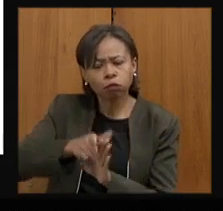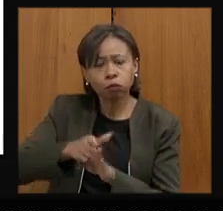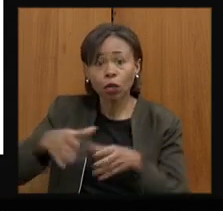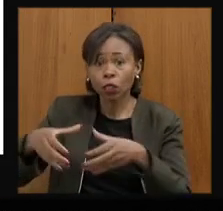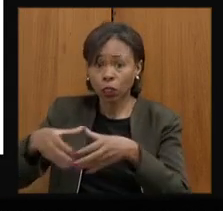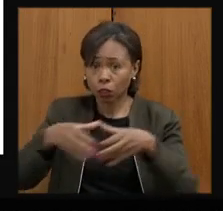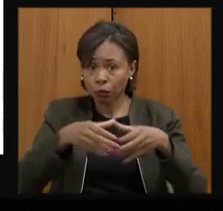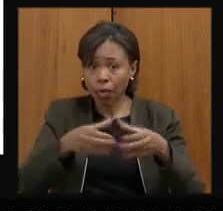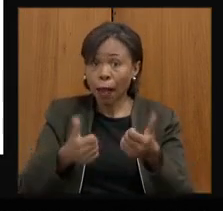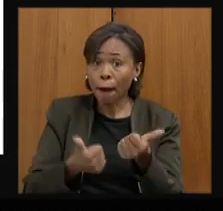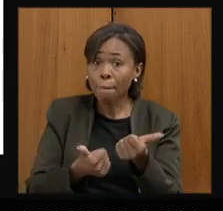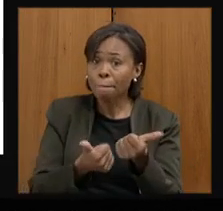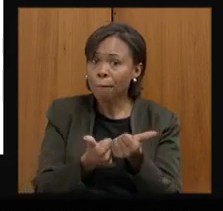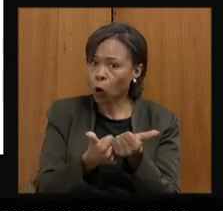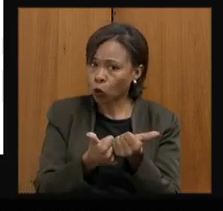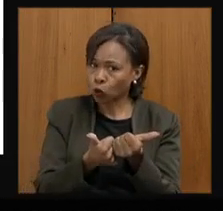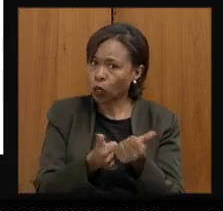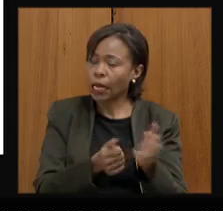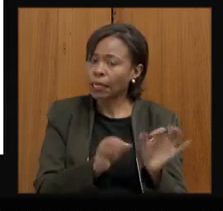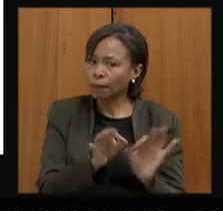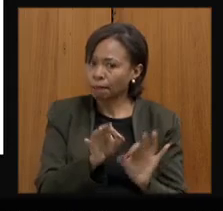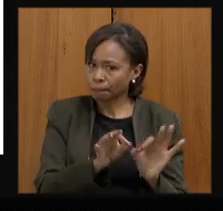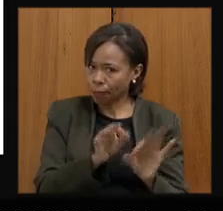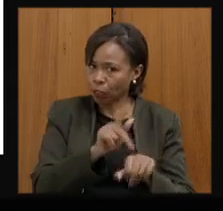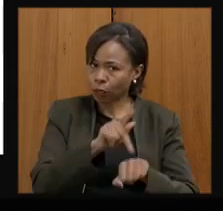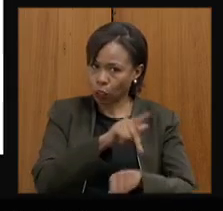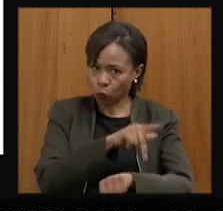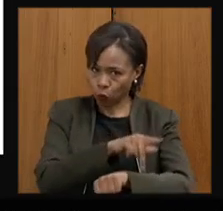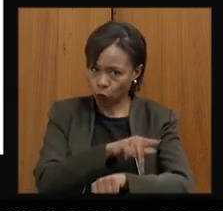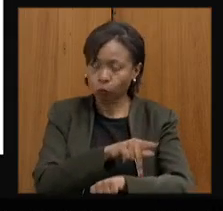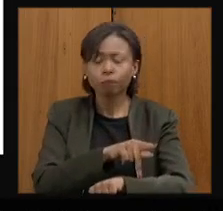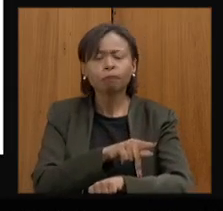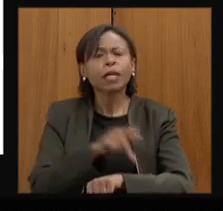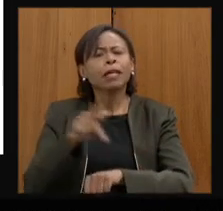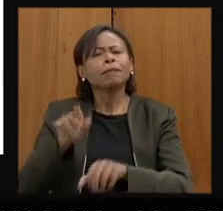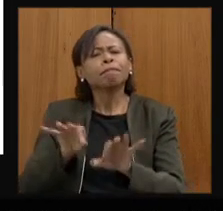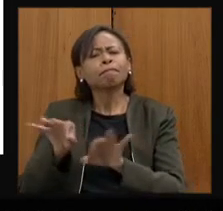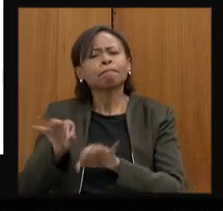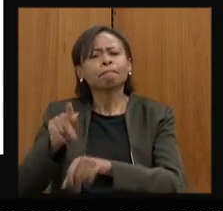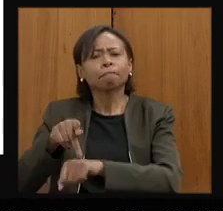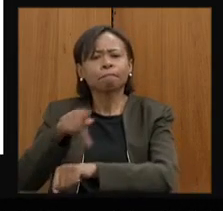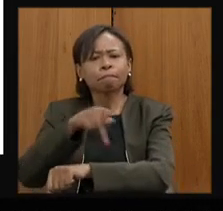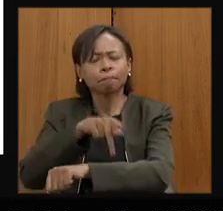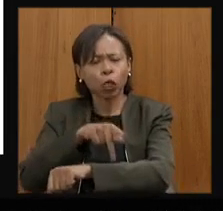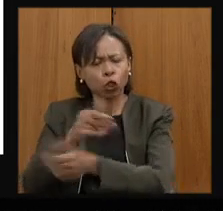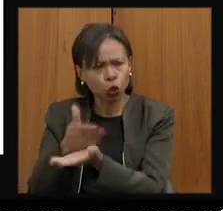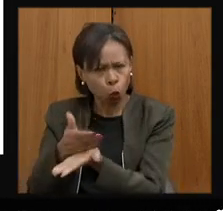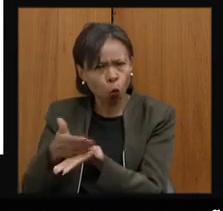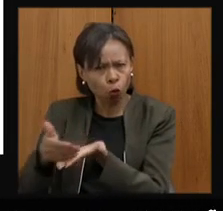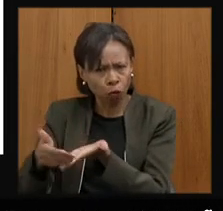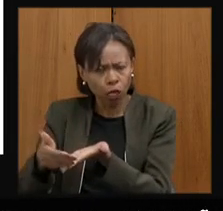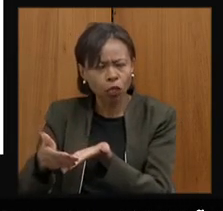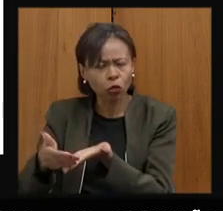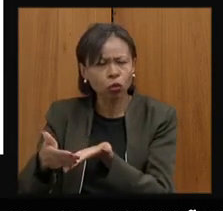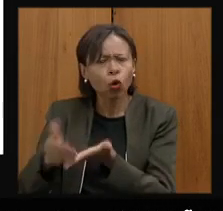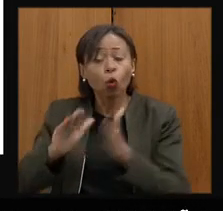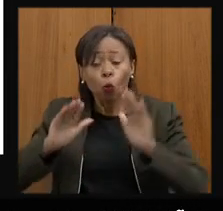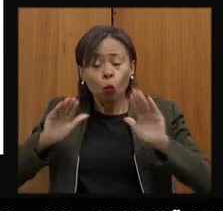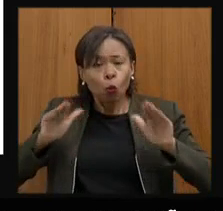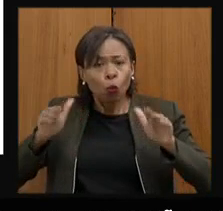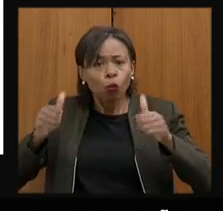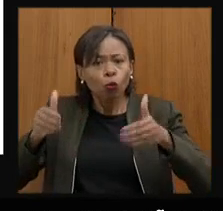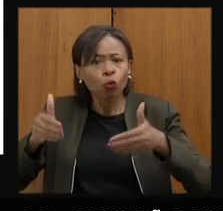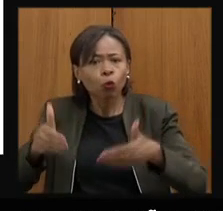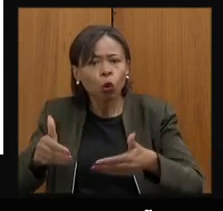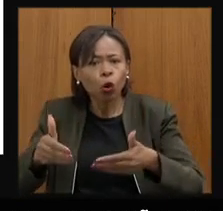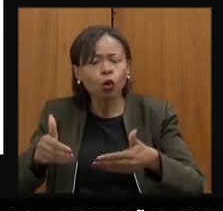nesse planejamento pedagógico. Pode passar? O planejamento pedagógico, nesse início, se focava muito nesse